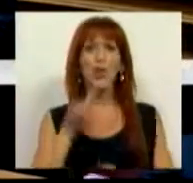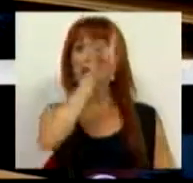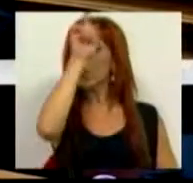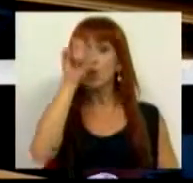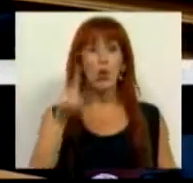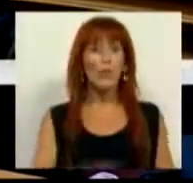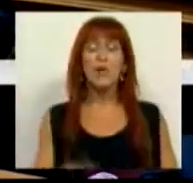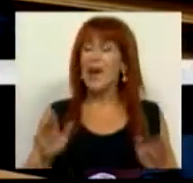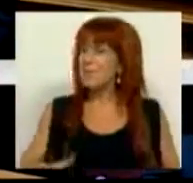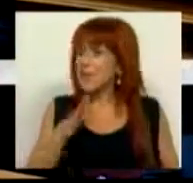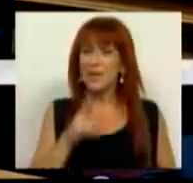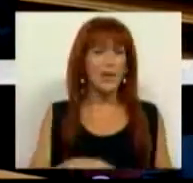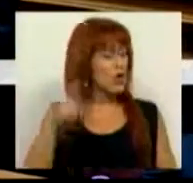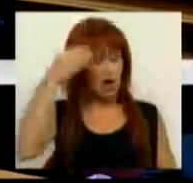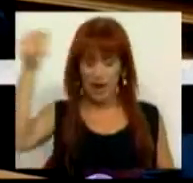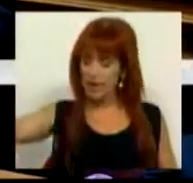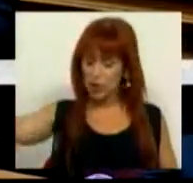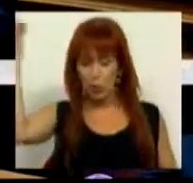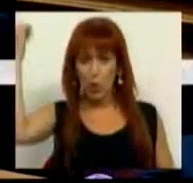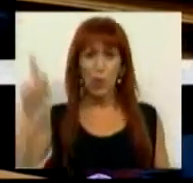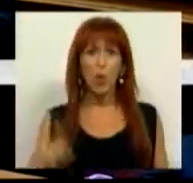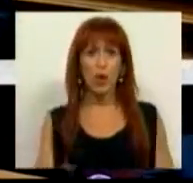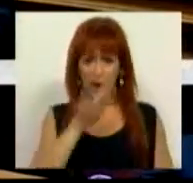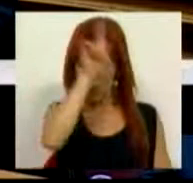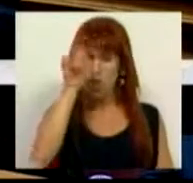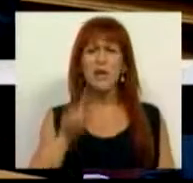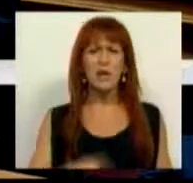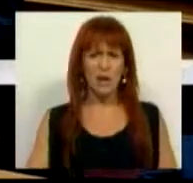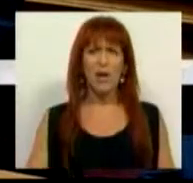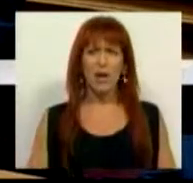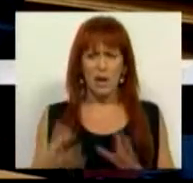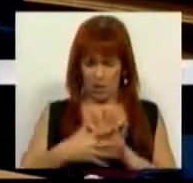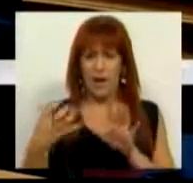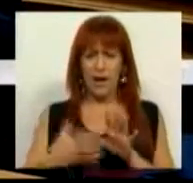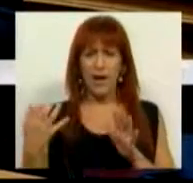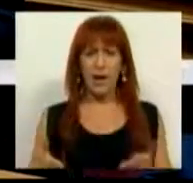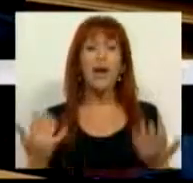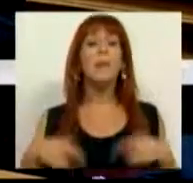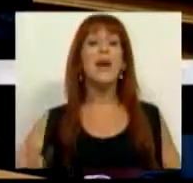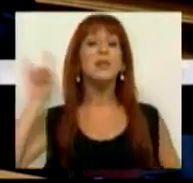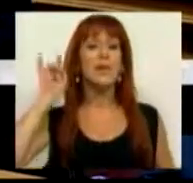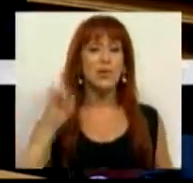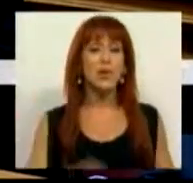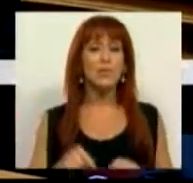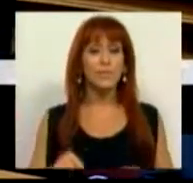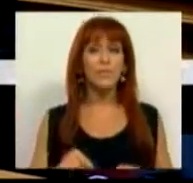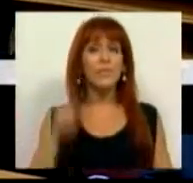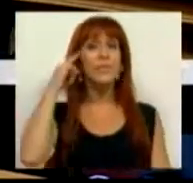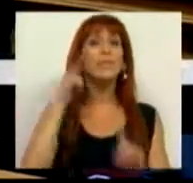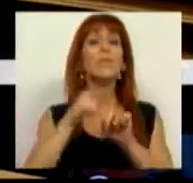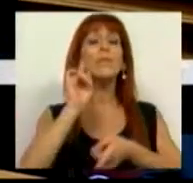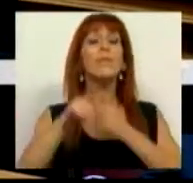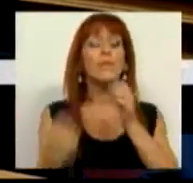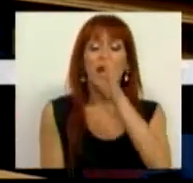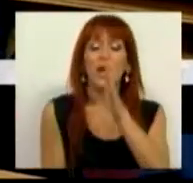questão que importa dizer que não foi esquecida, que é de facto uma questão complexa, mas sobretudo que visa